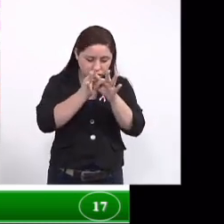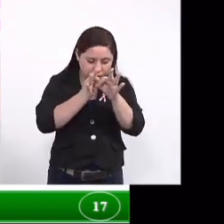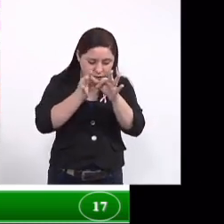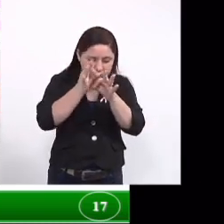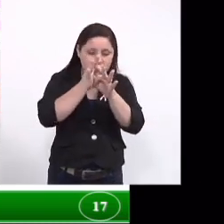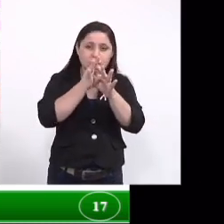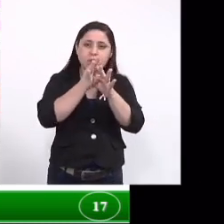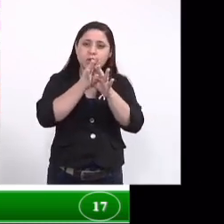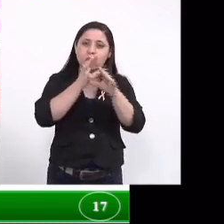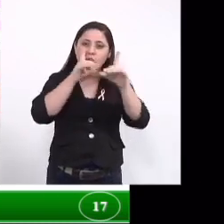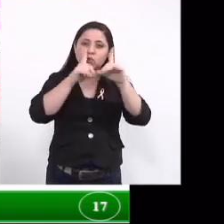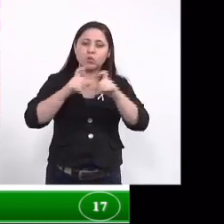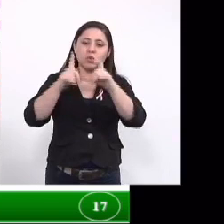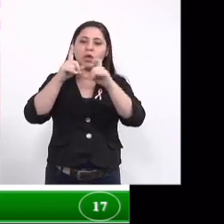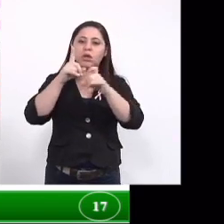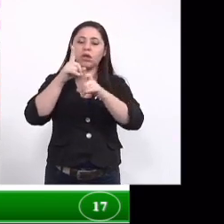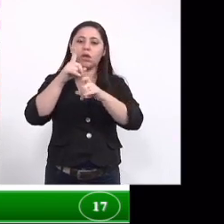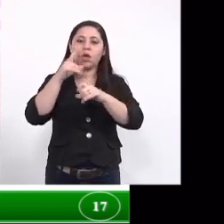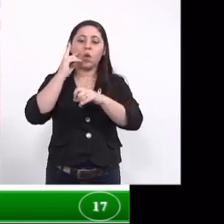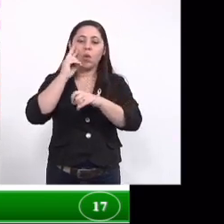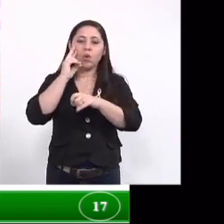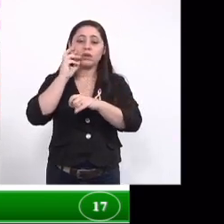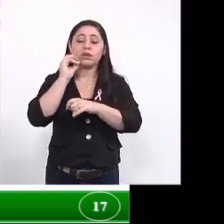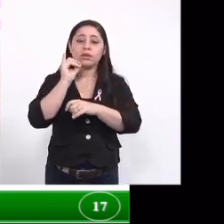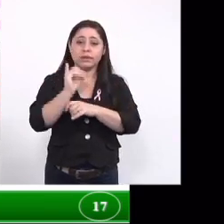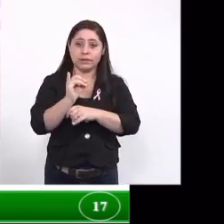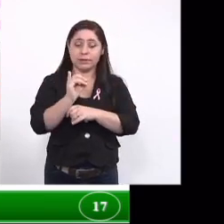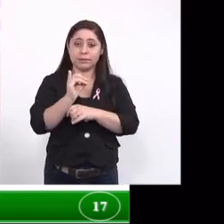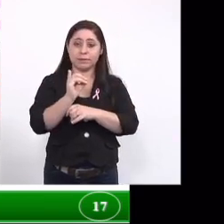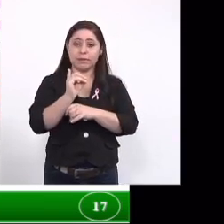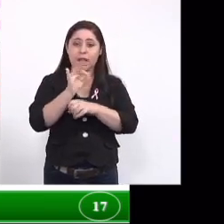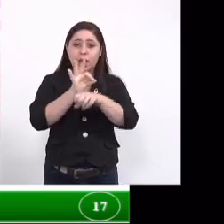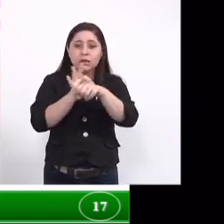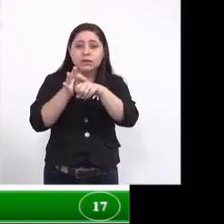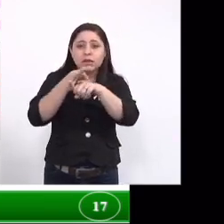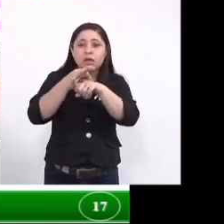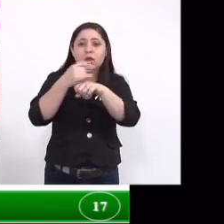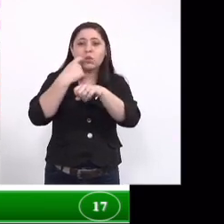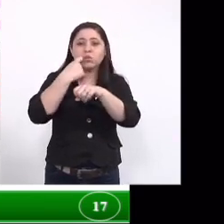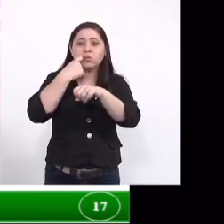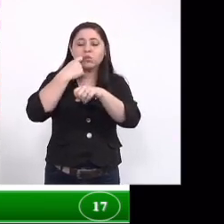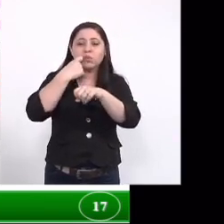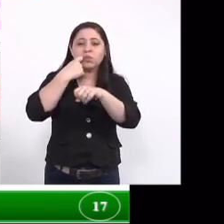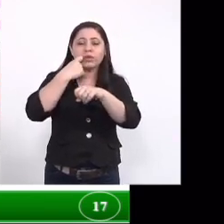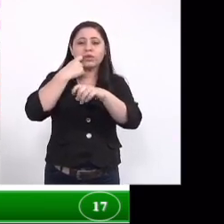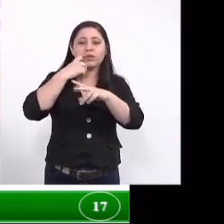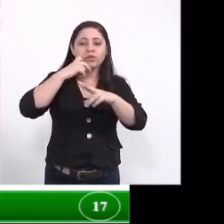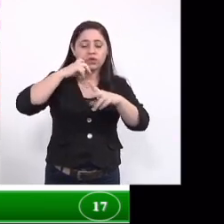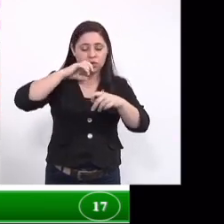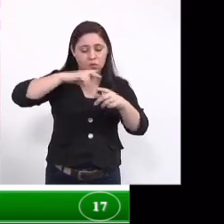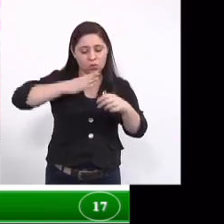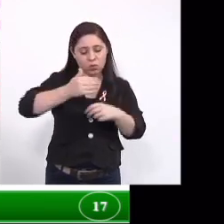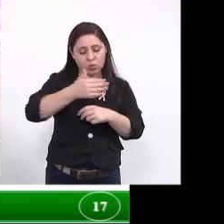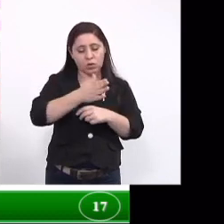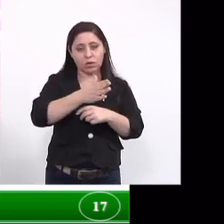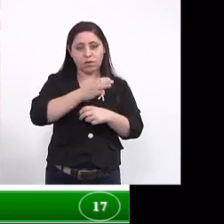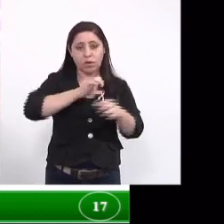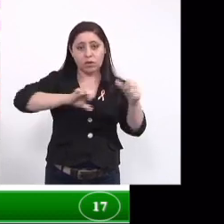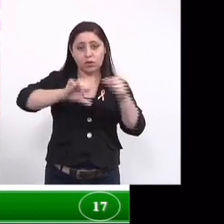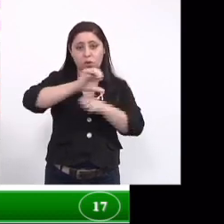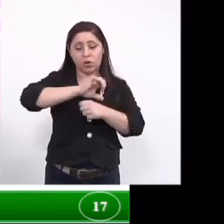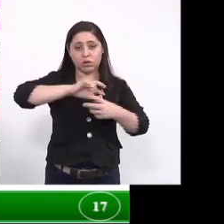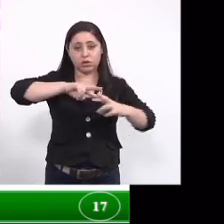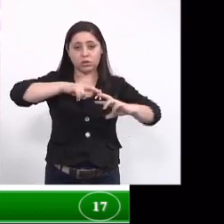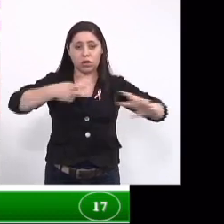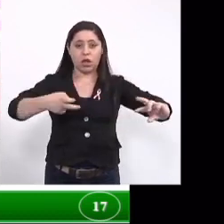ilustração inicial lá corada em rosa se as células do peixe vai causar alguma alteração que não seja normal a letra A lá